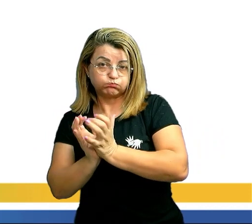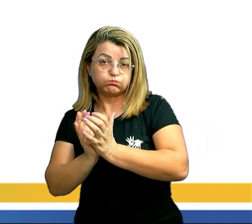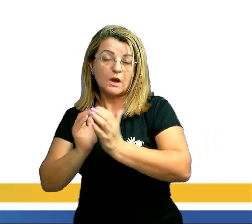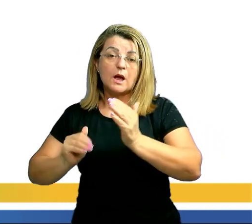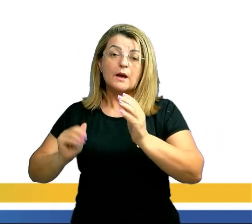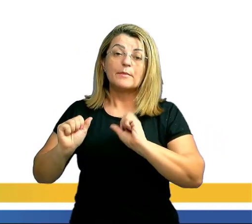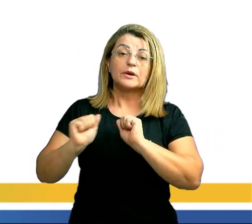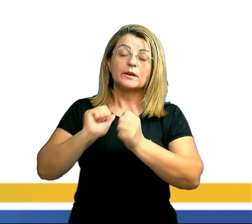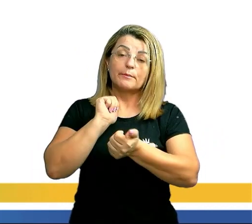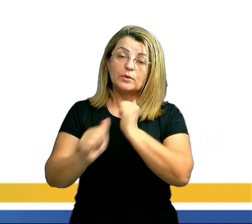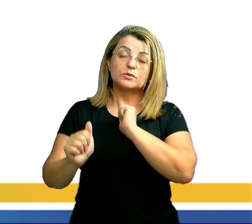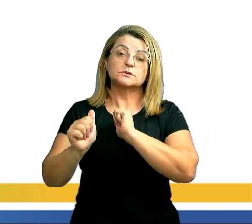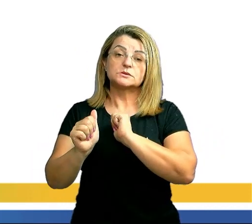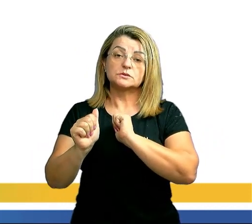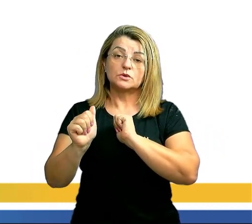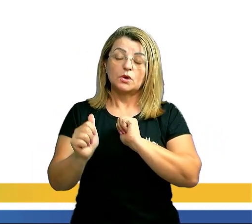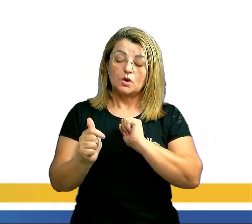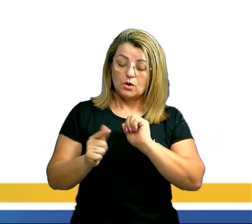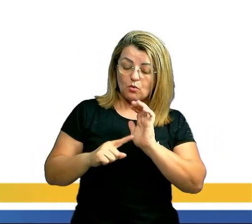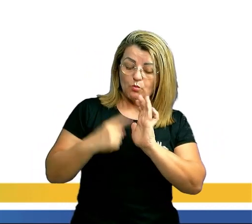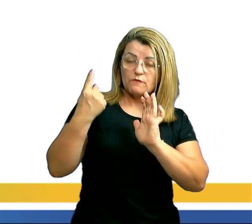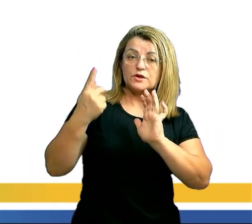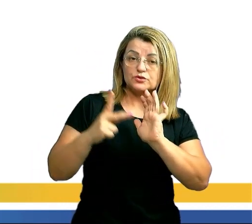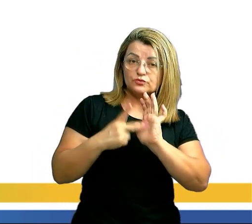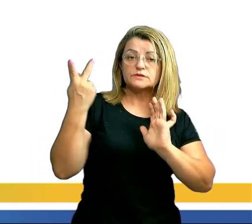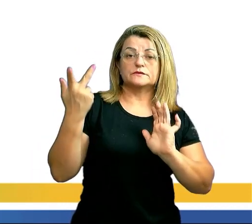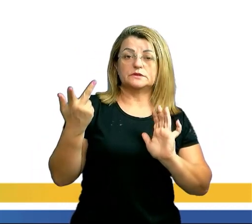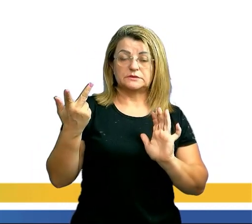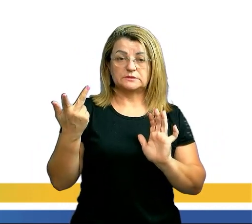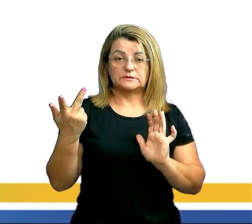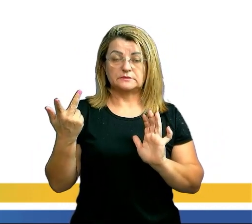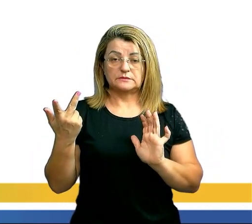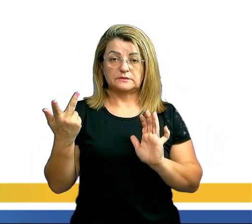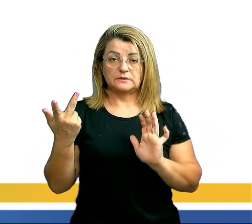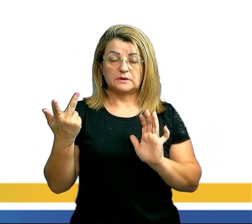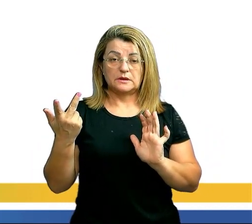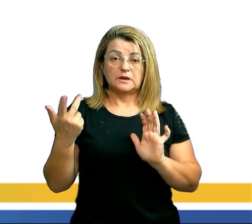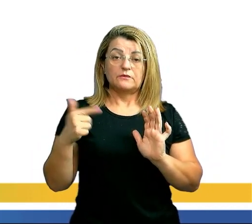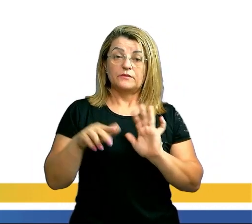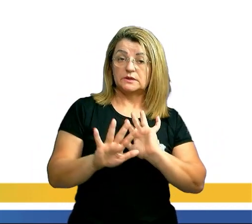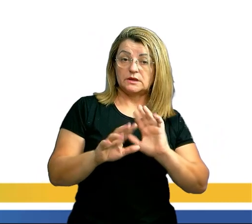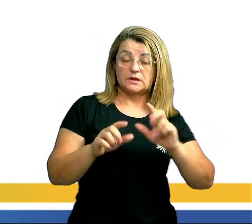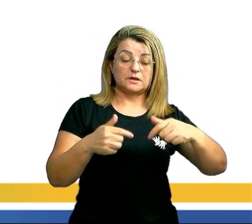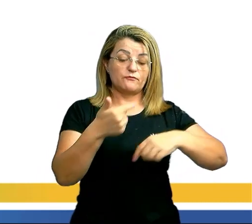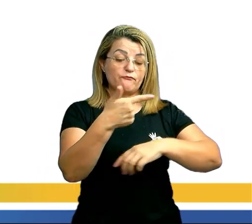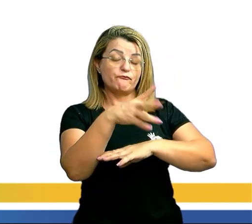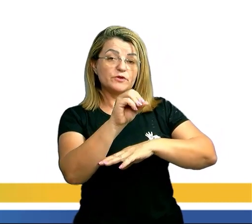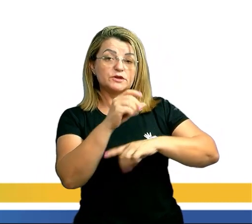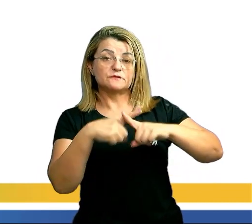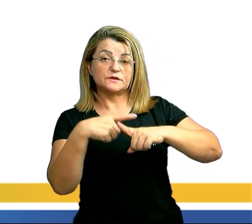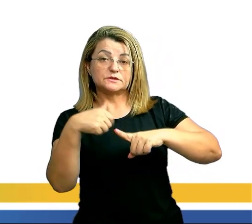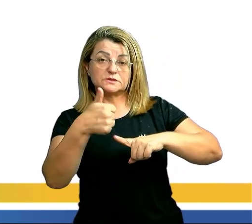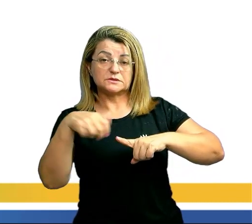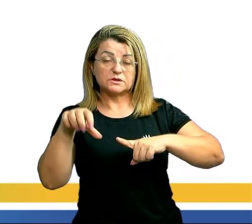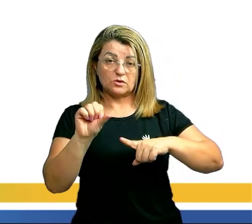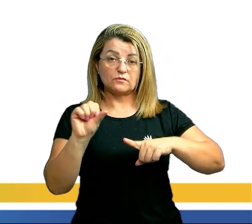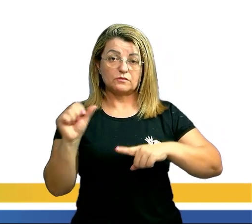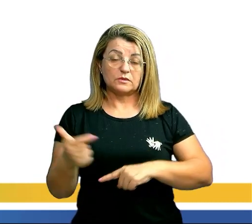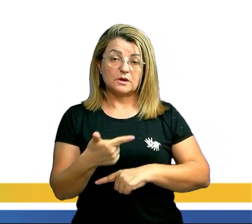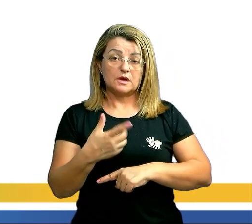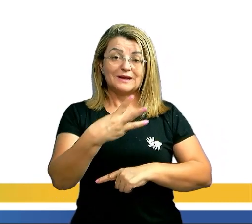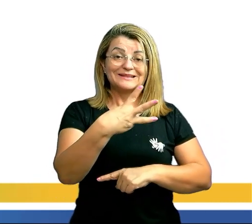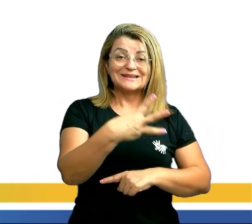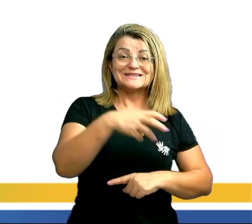jogar uma vez e uma outra. Como ele não pode jogar contra ele mesmo, vai ser vinte vezes dezenove. Vai me dar